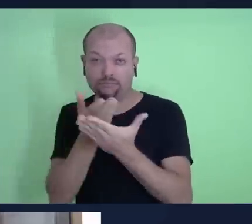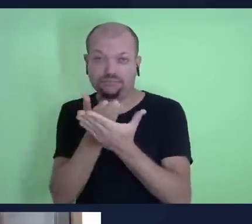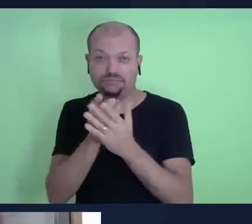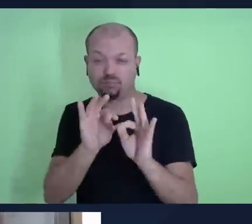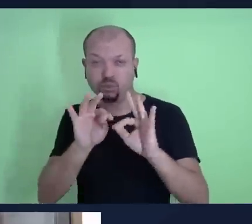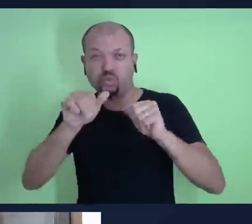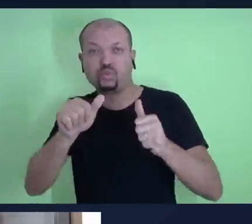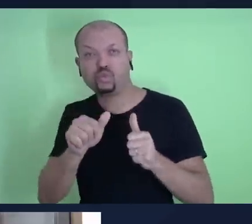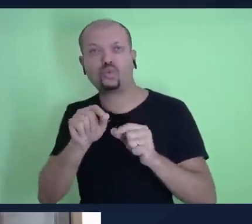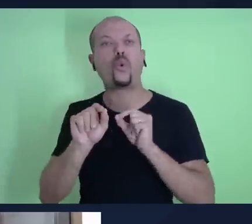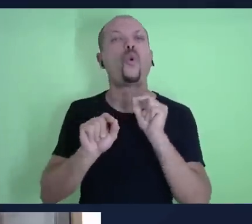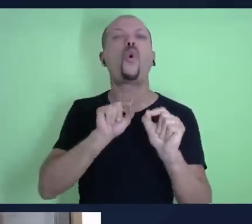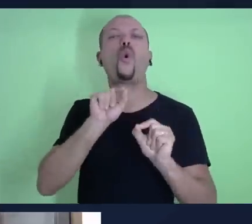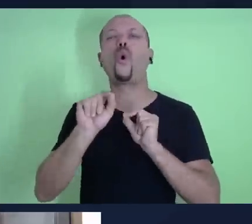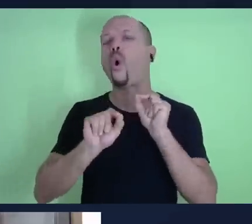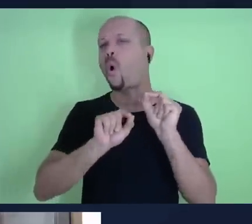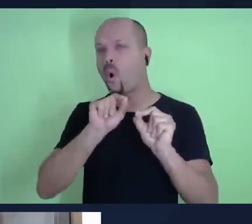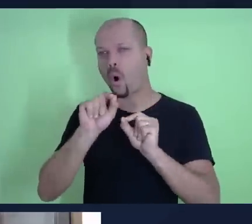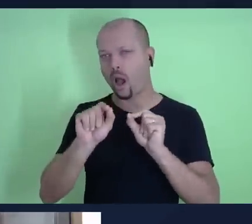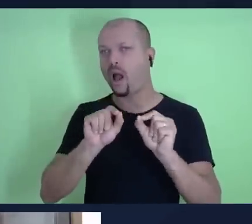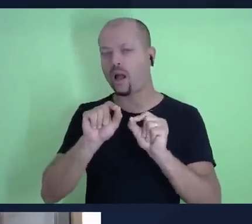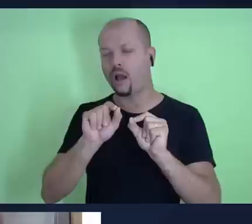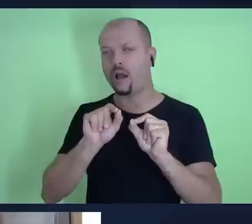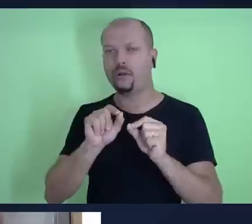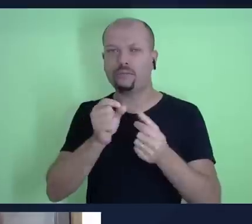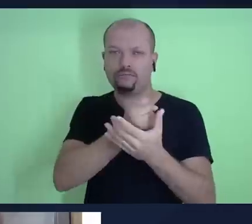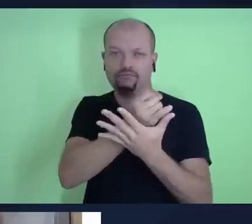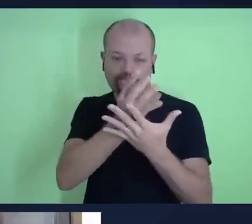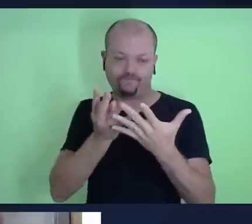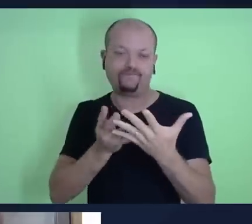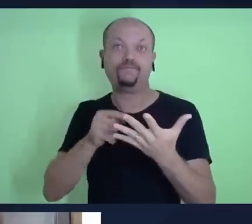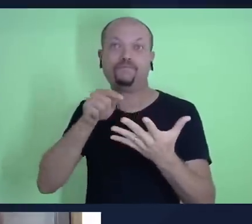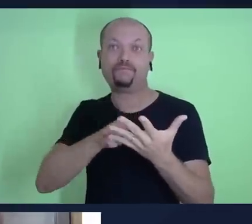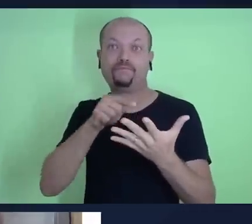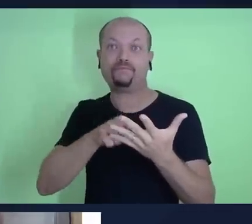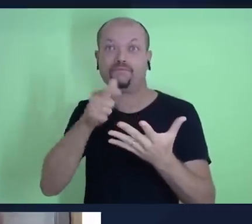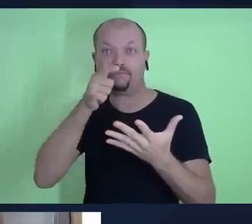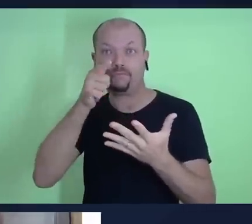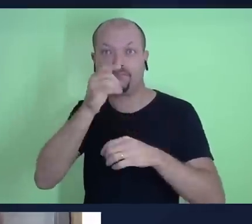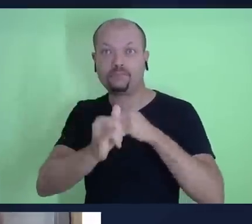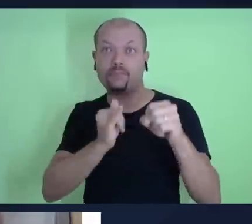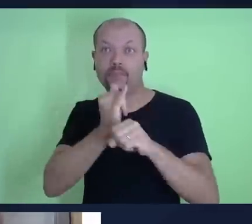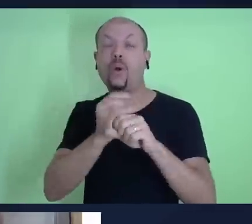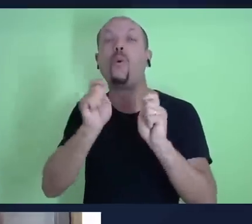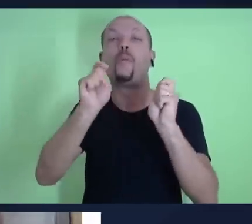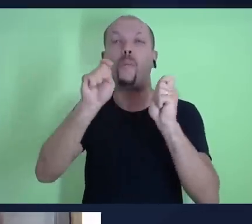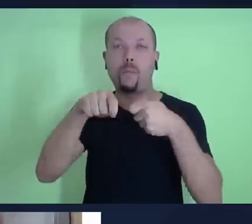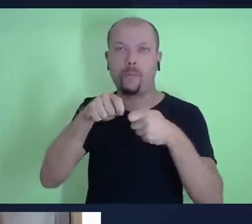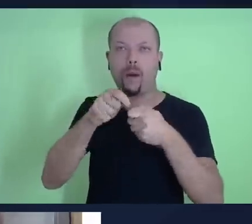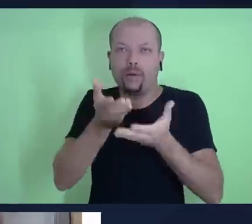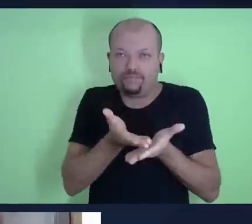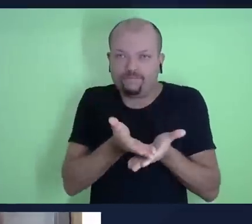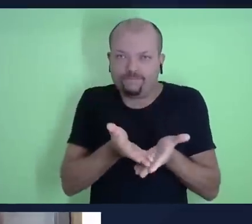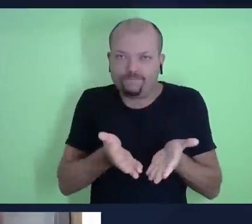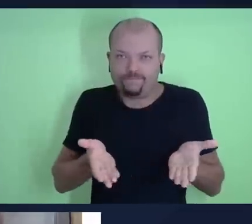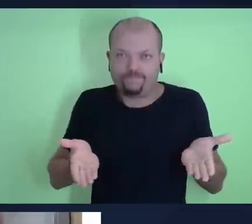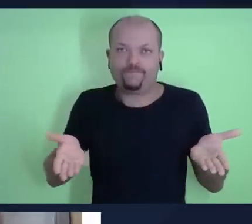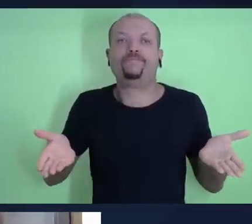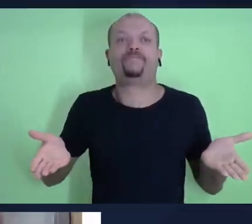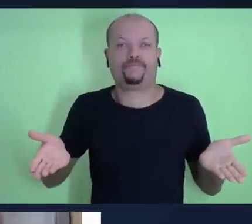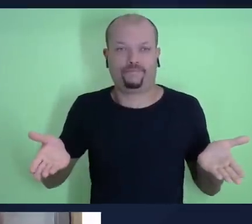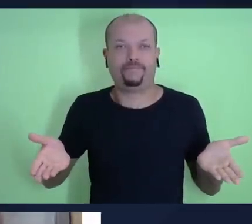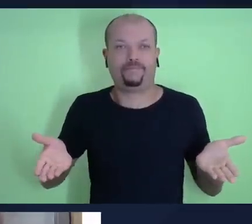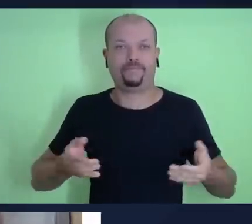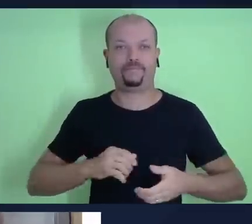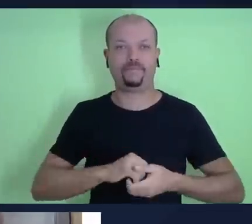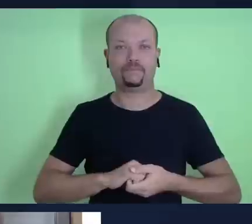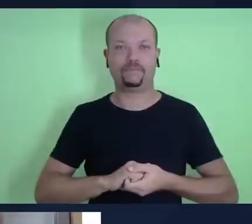do nosso guia de estudos online, você pode fazê-lo pelo site da Casa Publicadora Brasileira, que